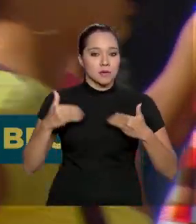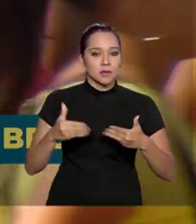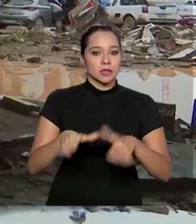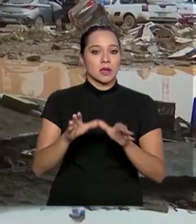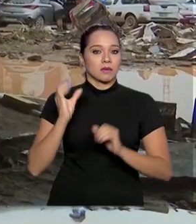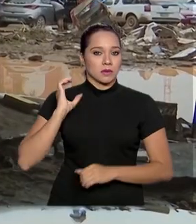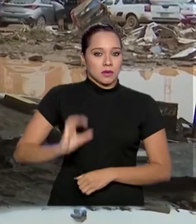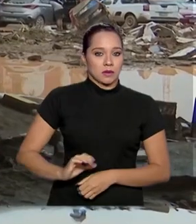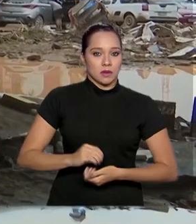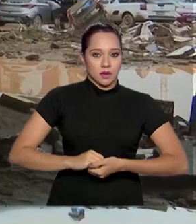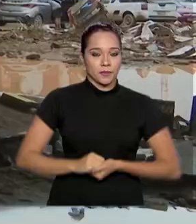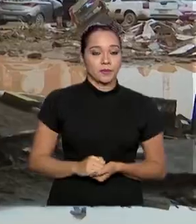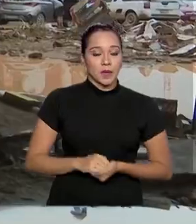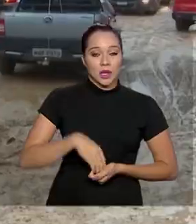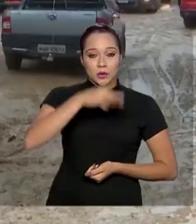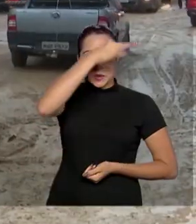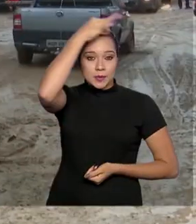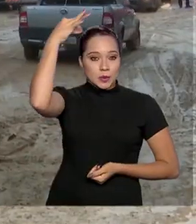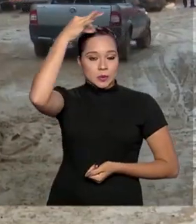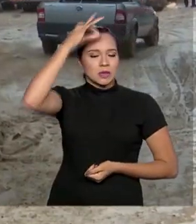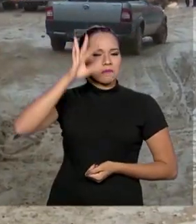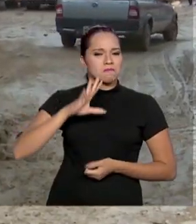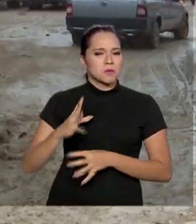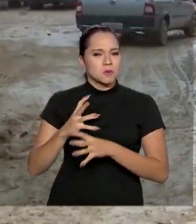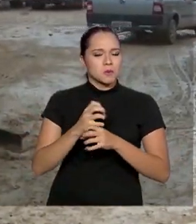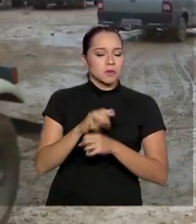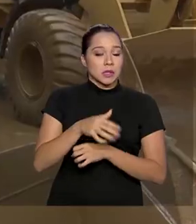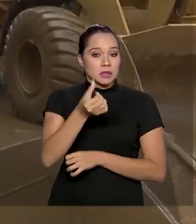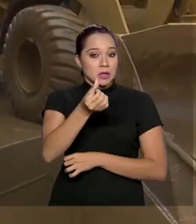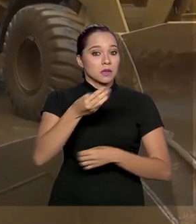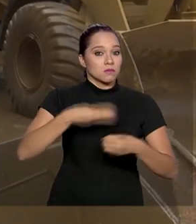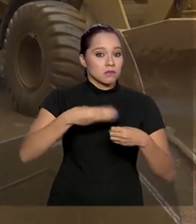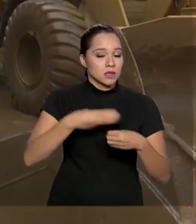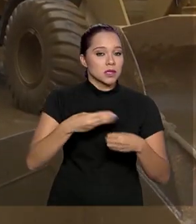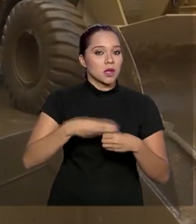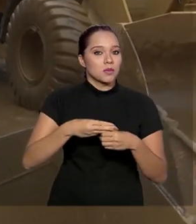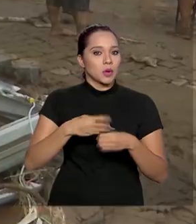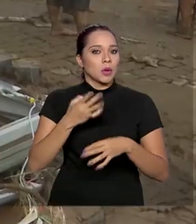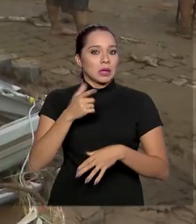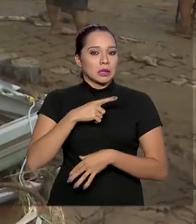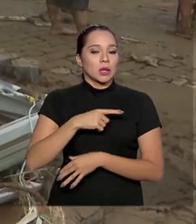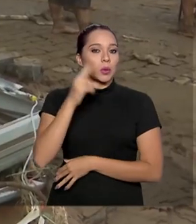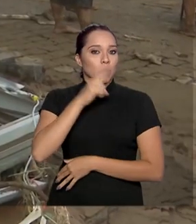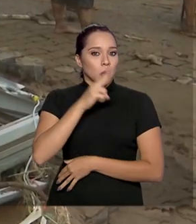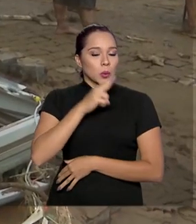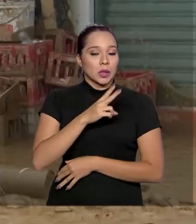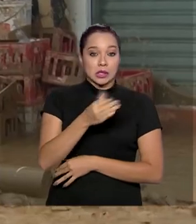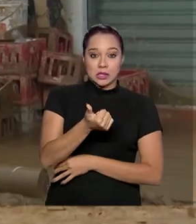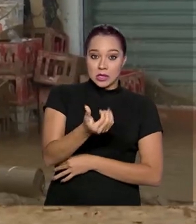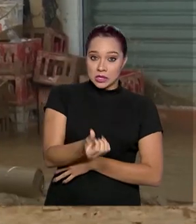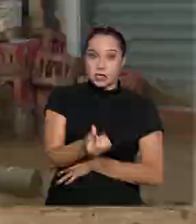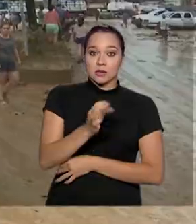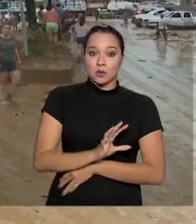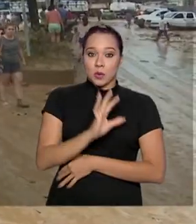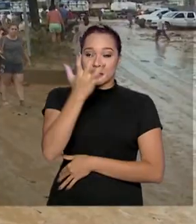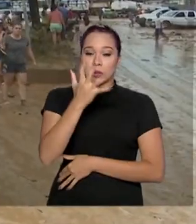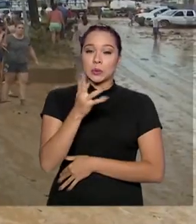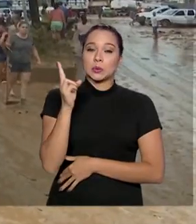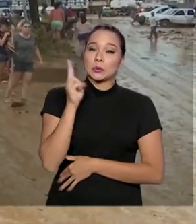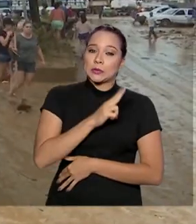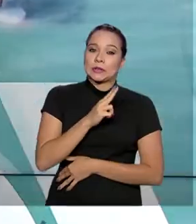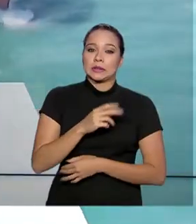Cidadania. No Espírito Santo, são seis municípios em estado de calamidade pública e 16 em situação de